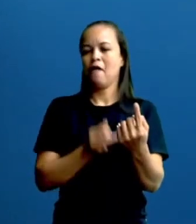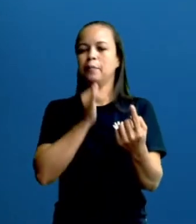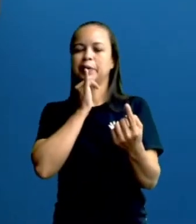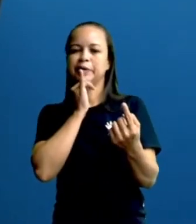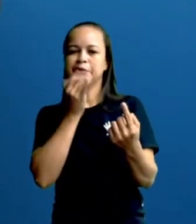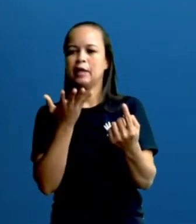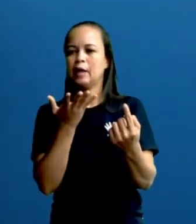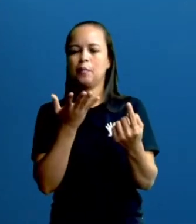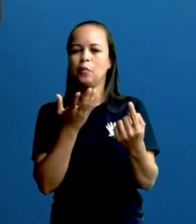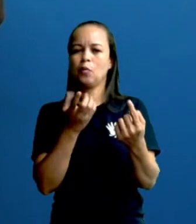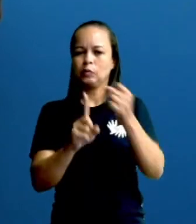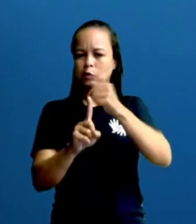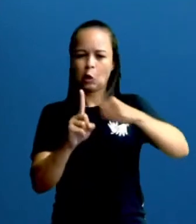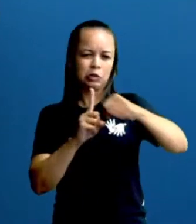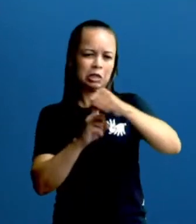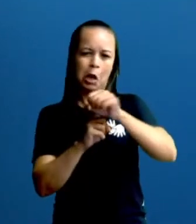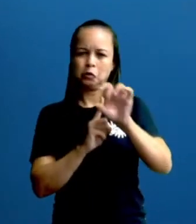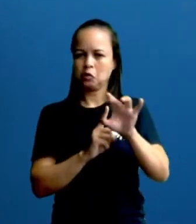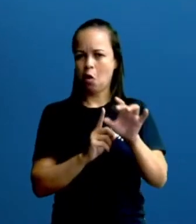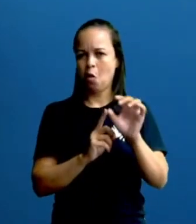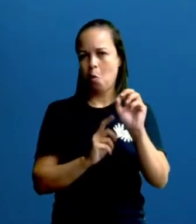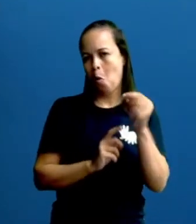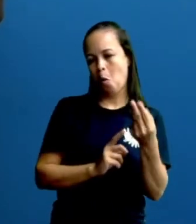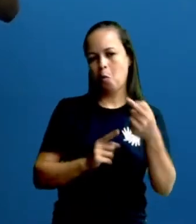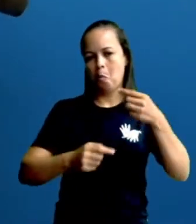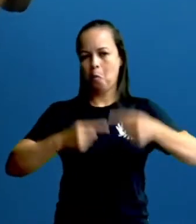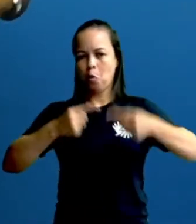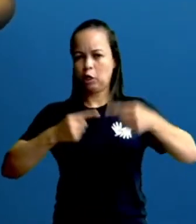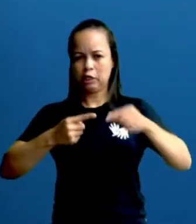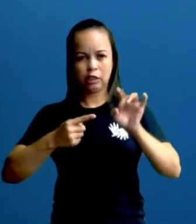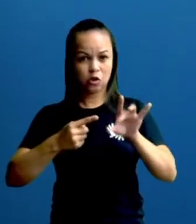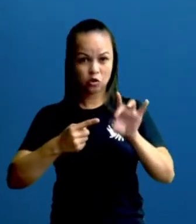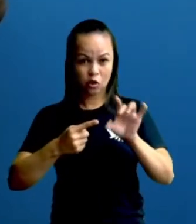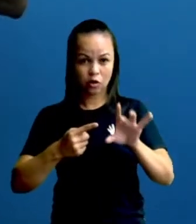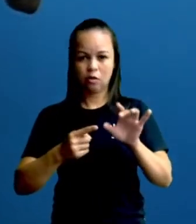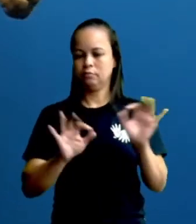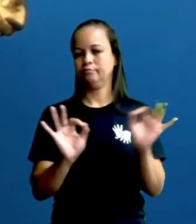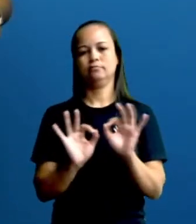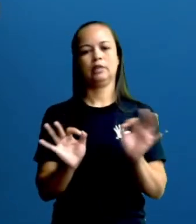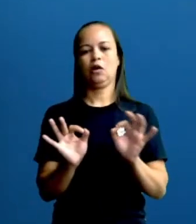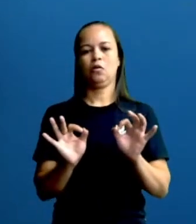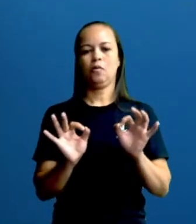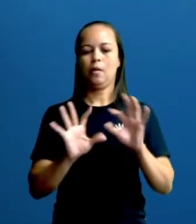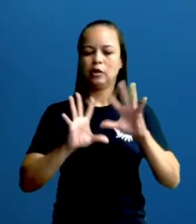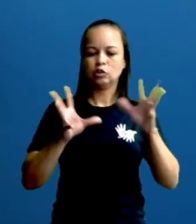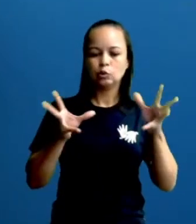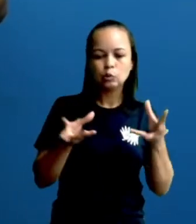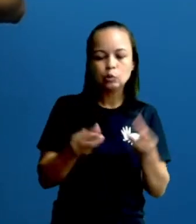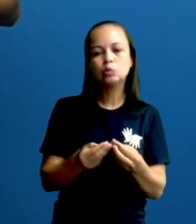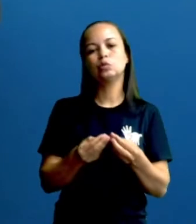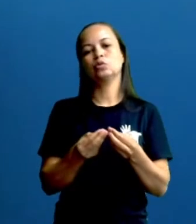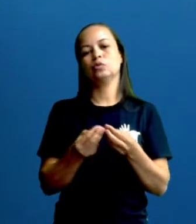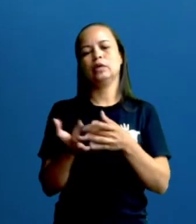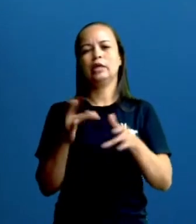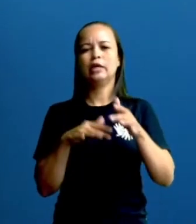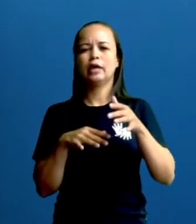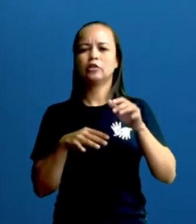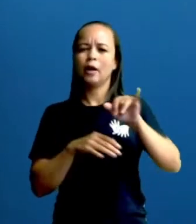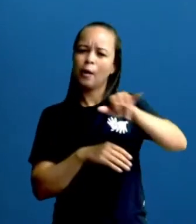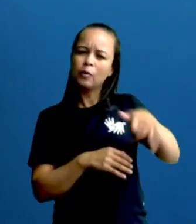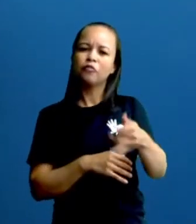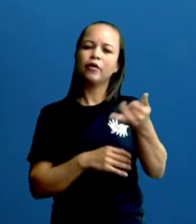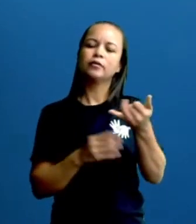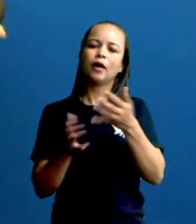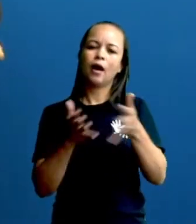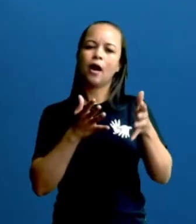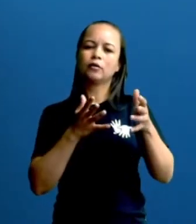sobre o meio social ou sobre política. Não. Ela vai abranger todos os campos que achar que pode tirar proveito a lei